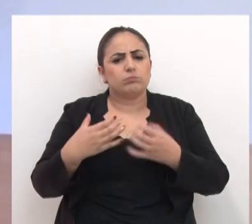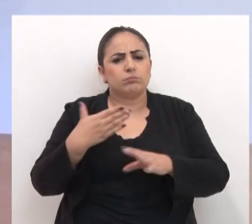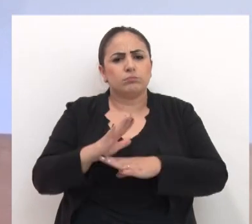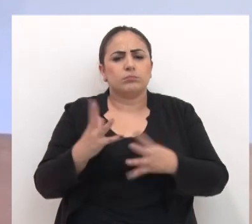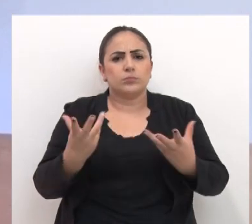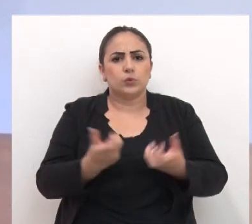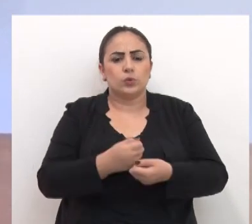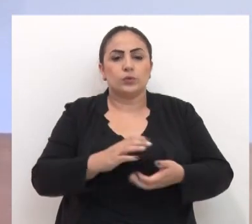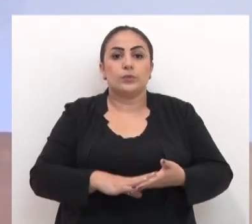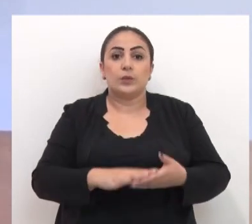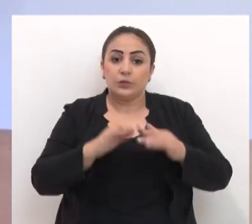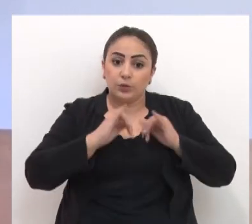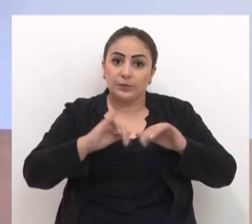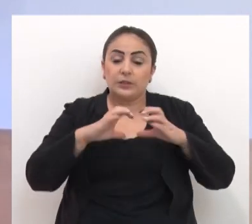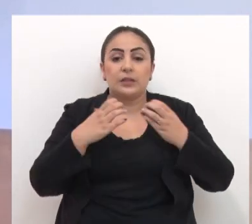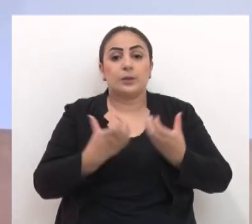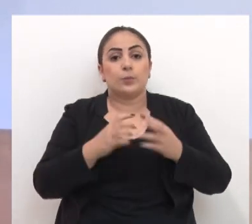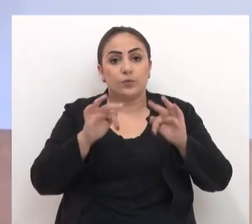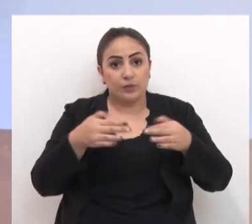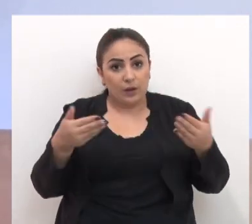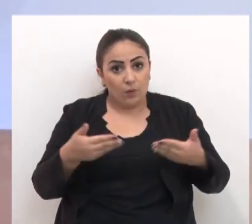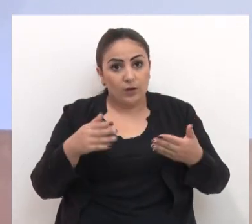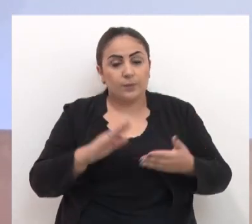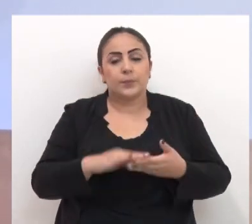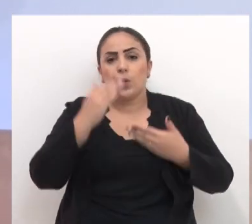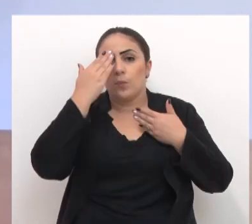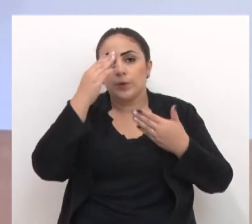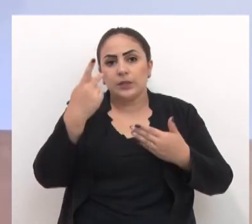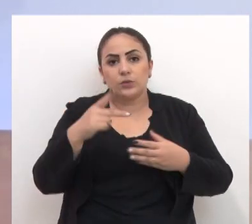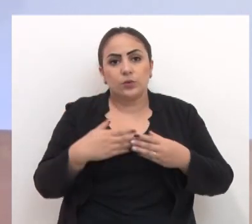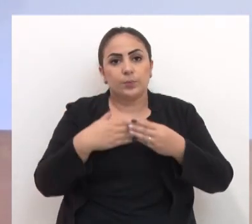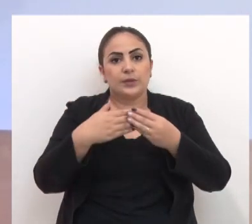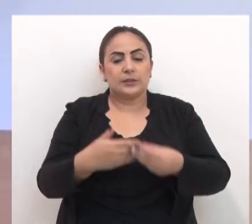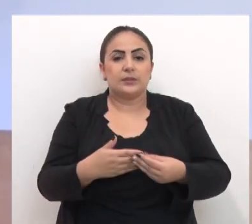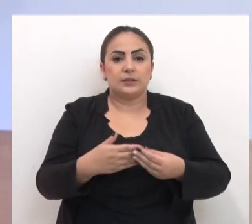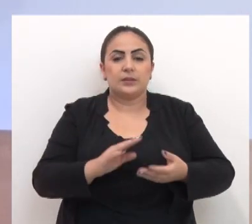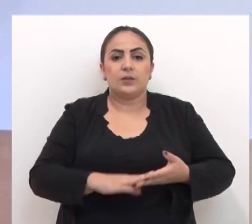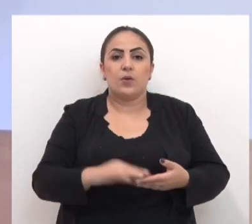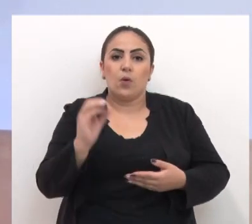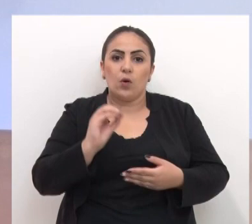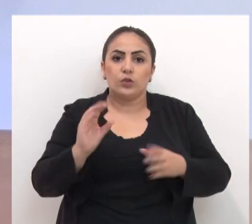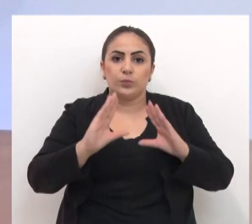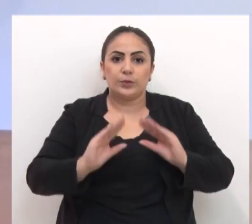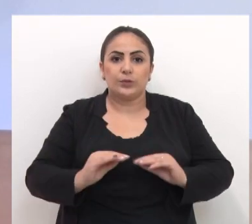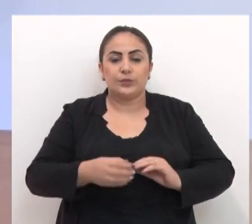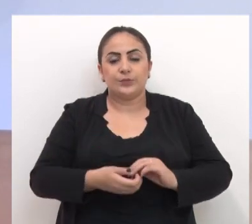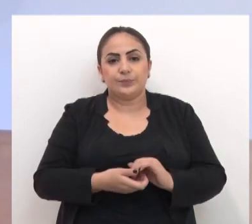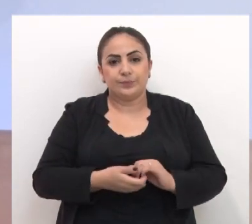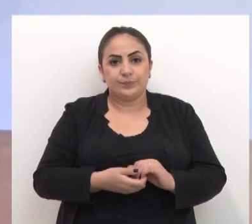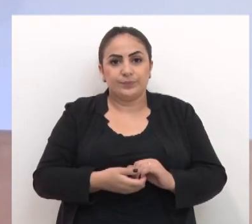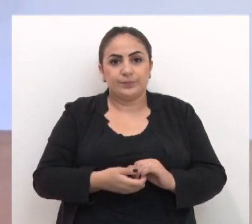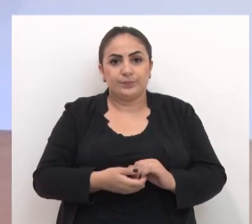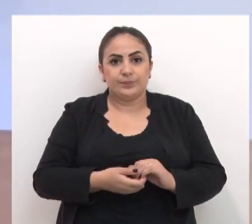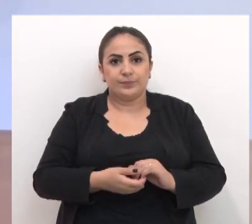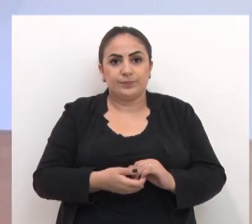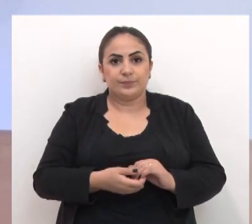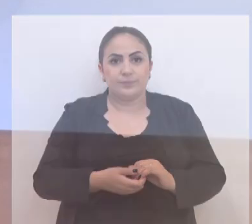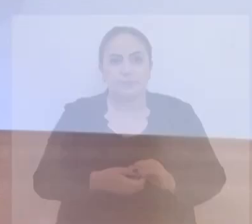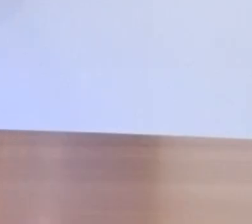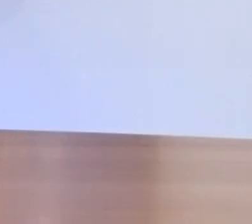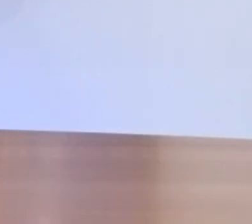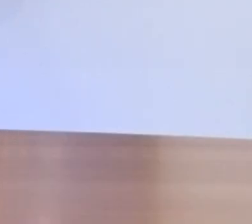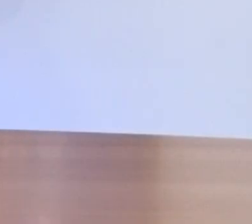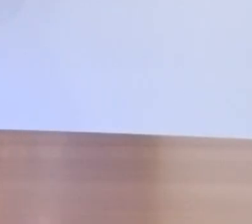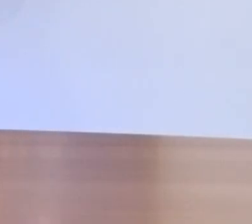aprovada por unanimidade e o Jornal da Câmara termina aqui obrigada pela sua companhia e uma ótima noite